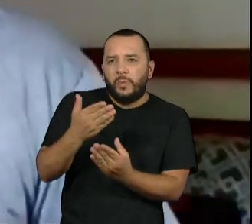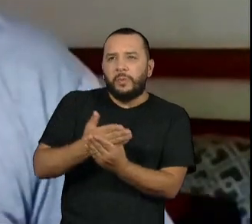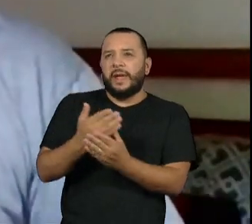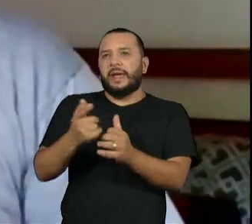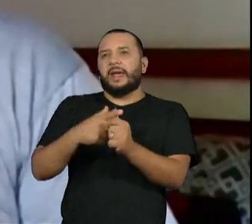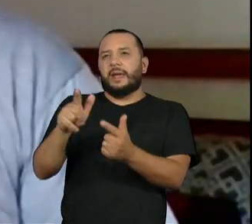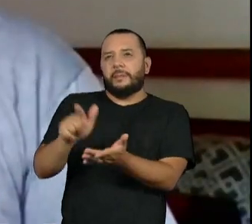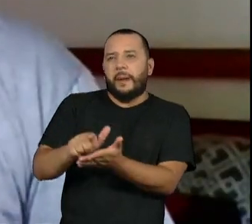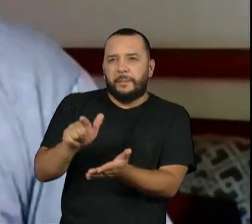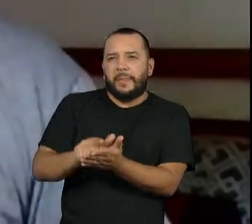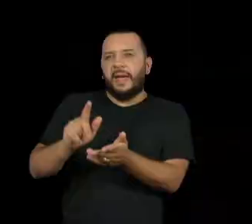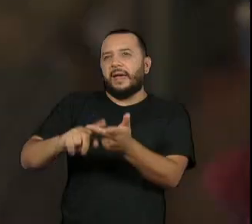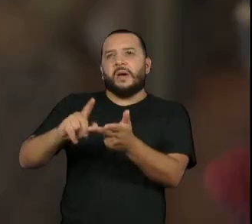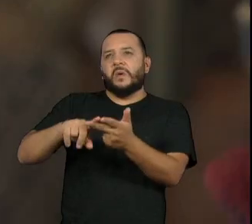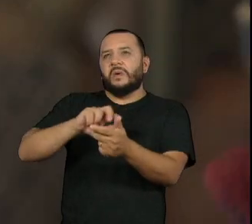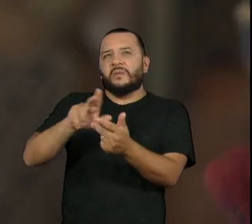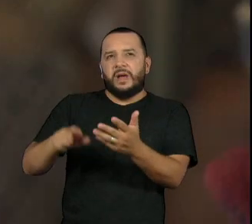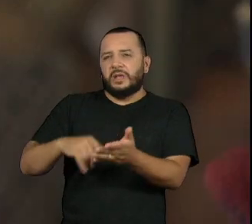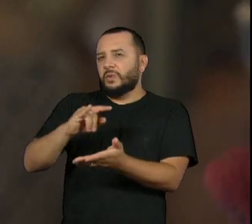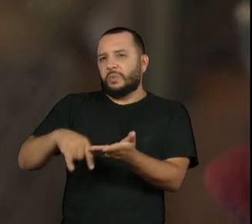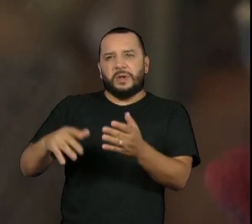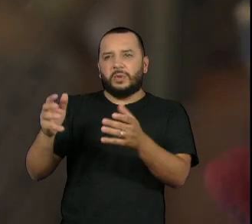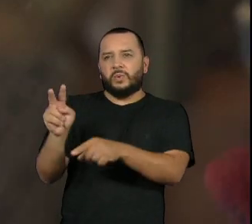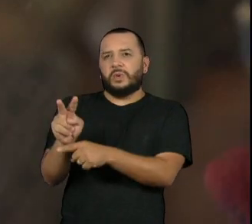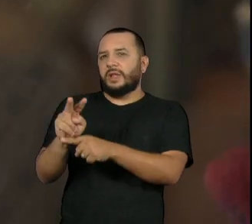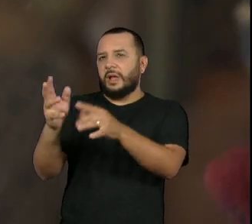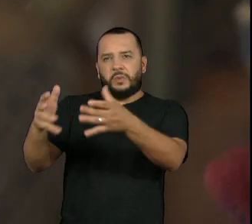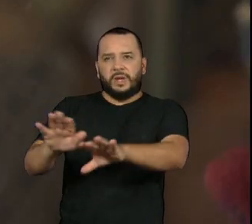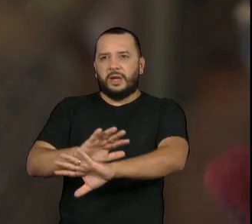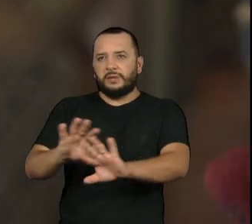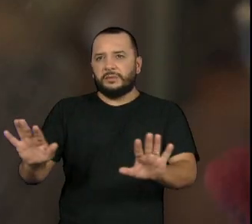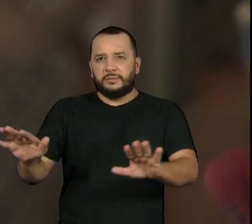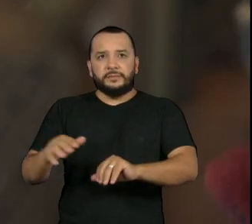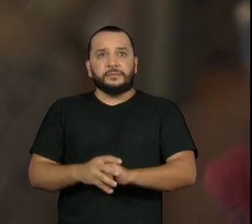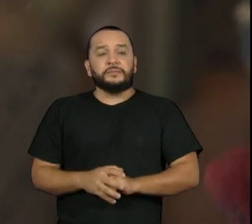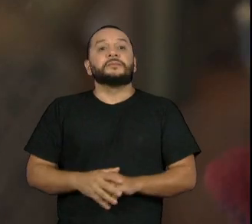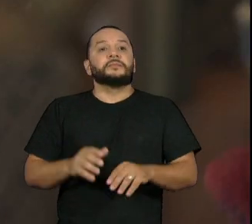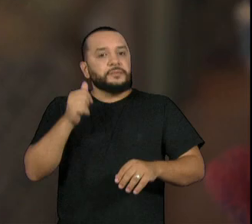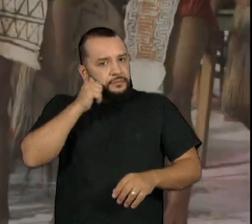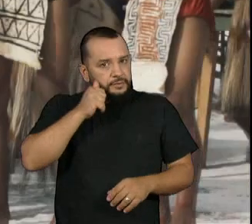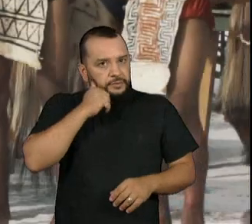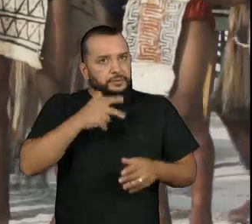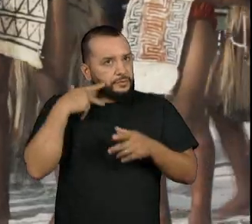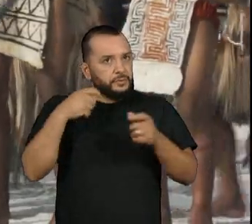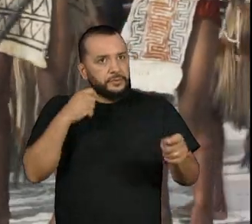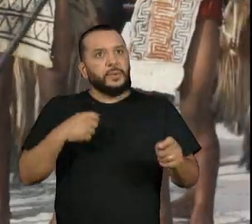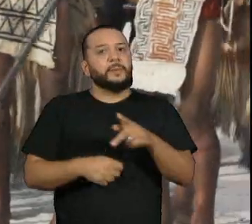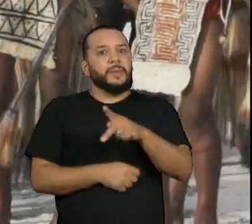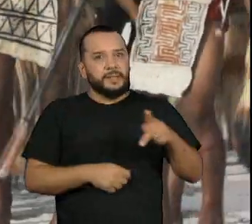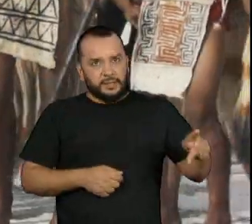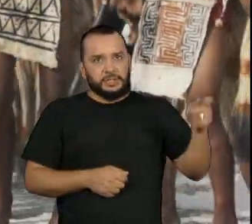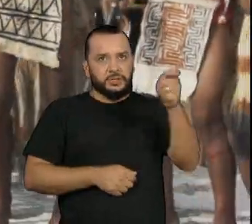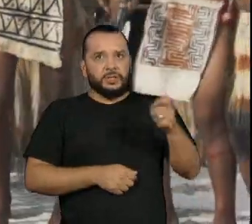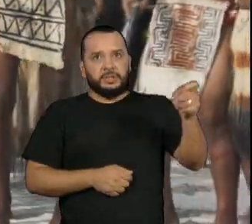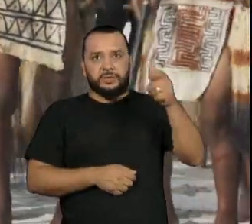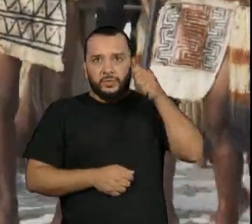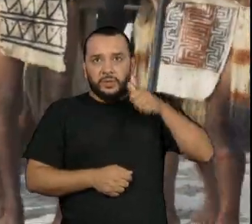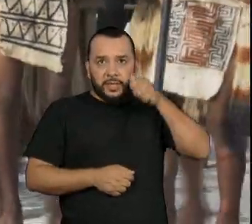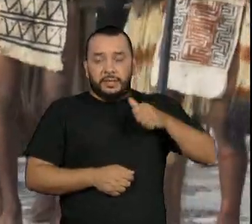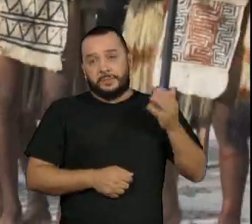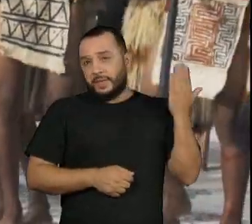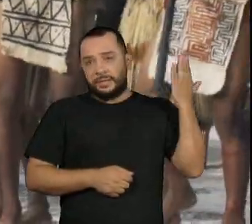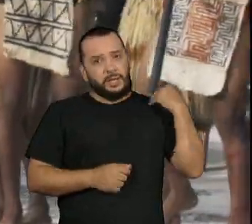e para cá, a gente não quer isso. As mulheres indígenas, elas começaram a ser presidente de associações de mulheres, que antes não eram.